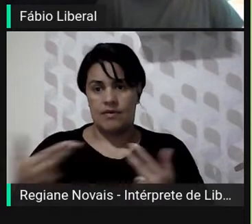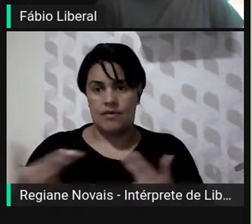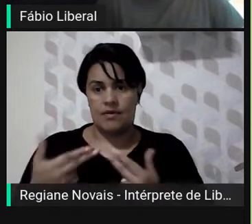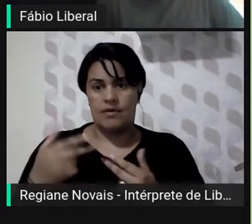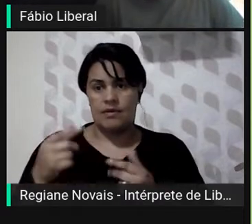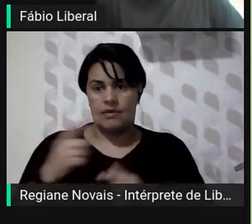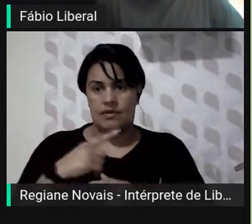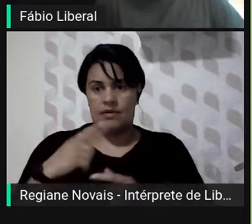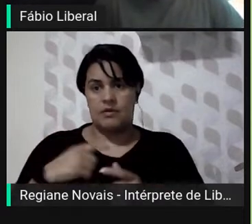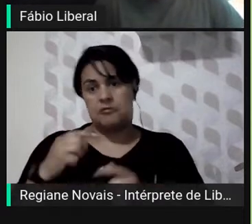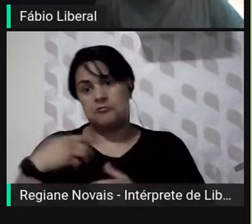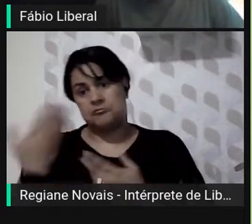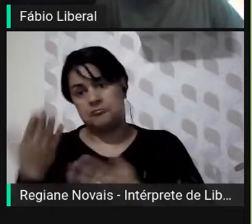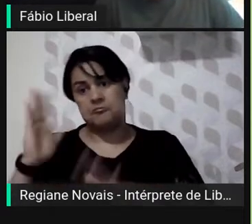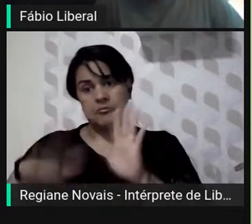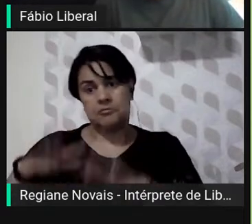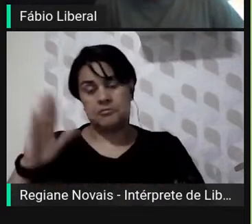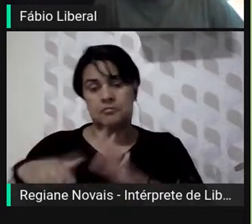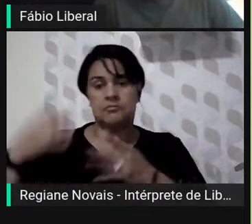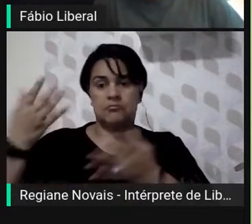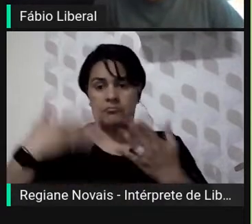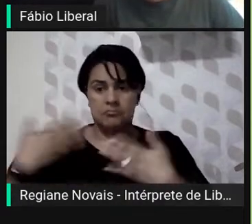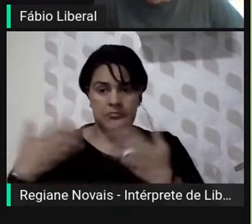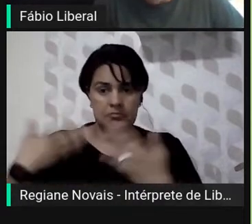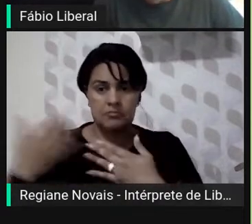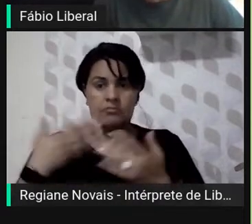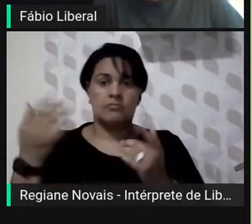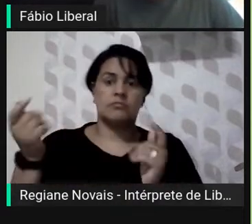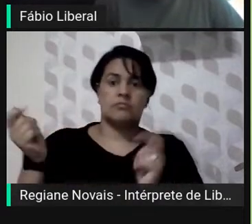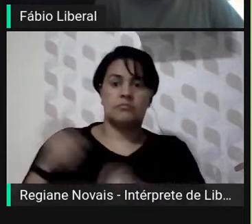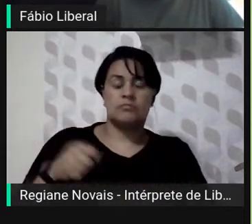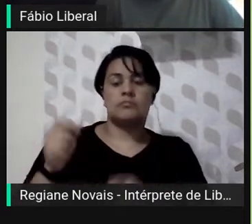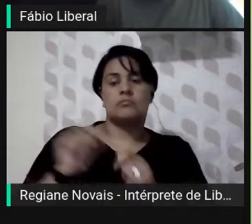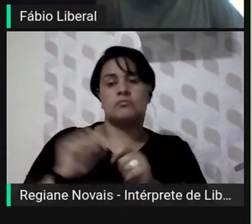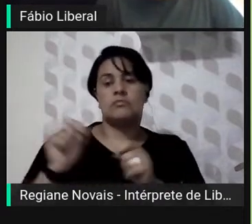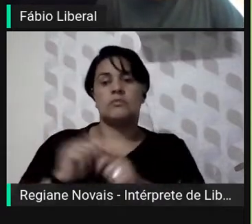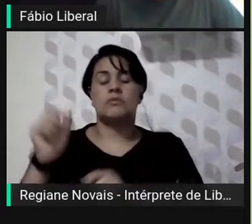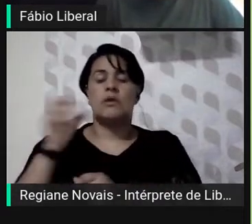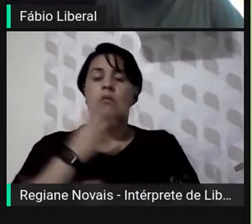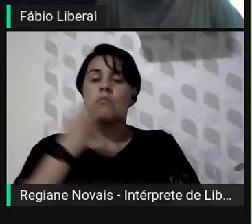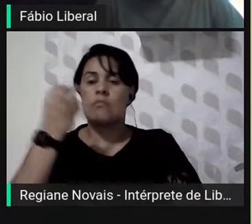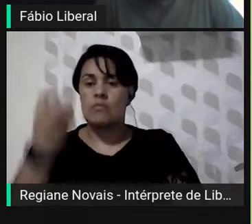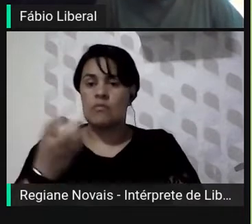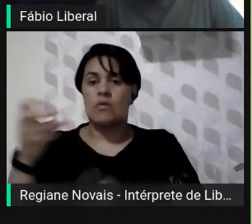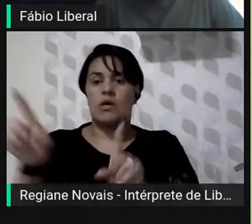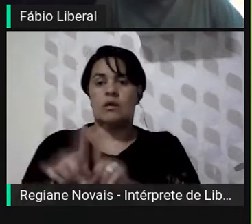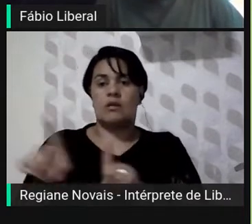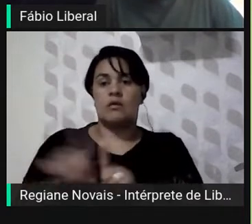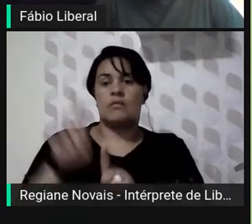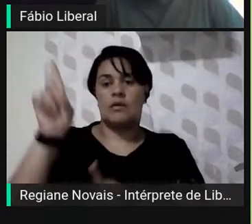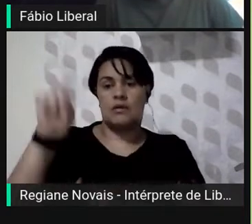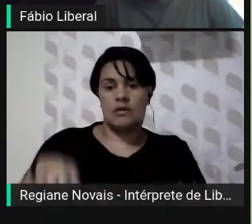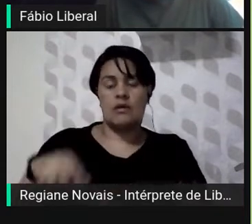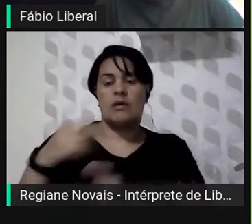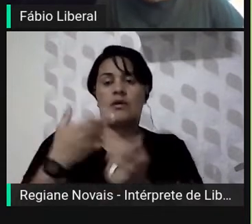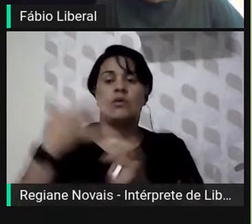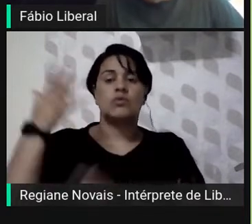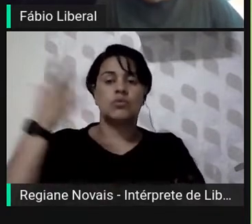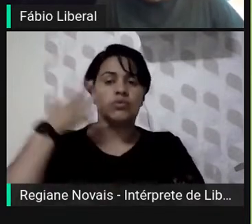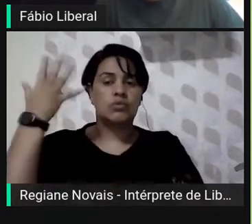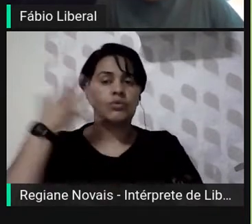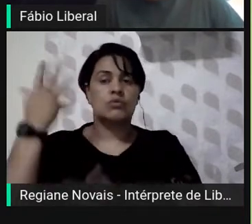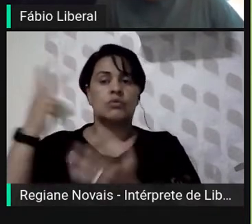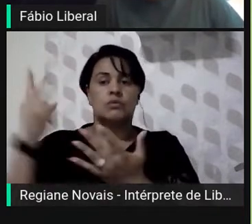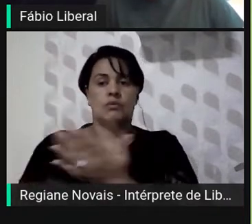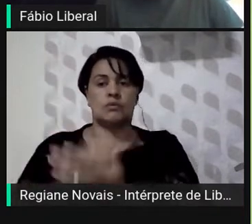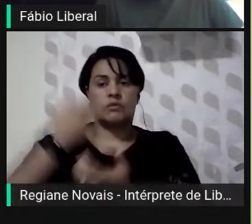dá na forma de debates, deliberações, ou seja, feita oralmente. Assim como também são orais, os discursos proferidos, que são outra face